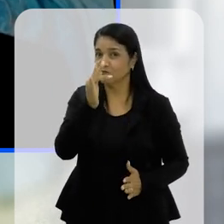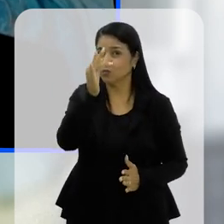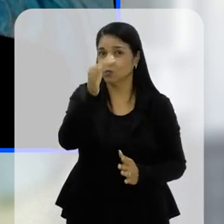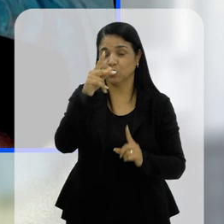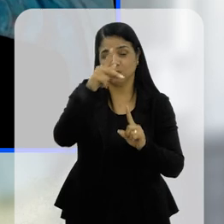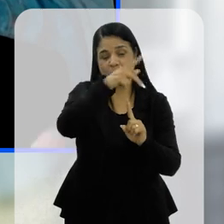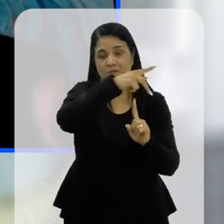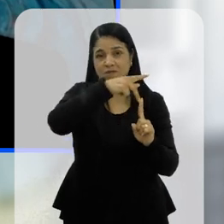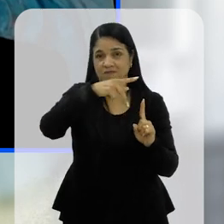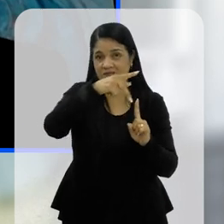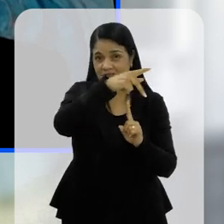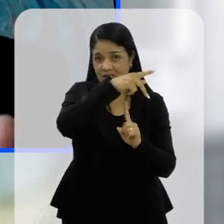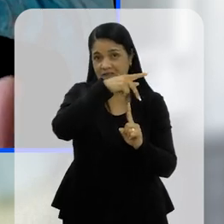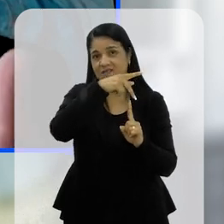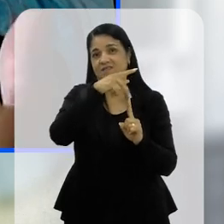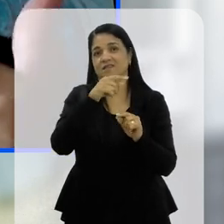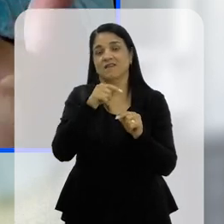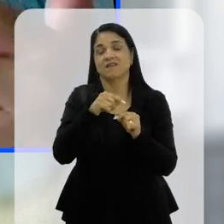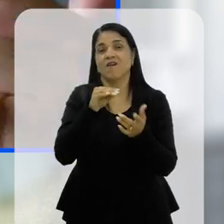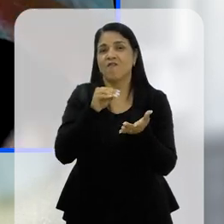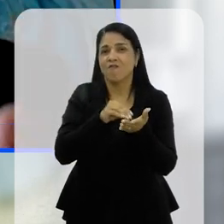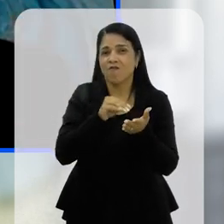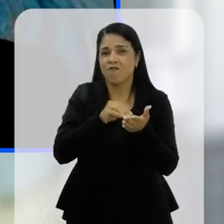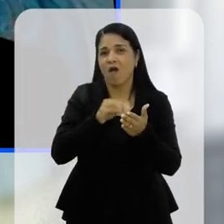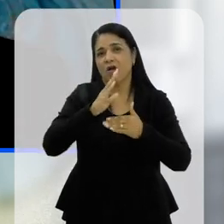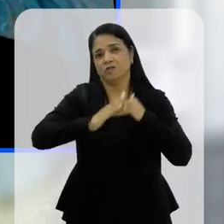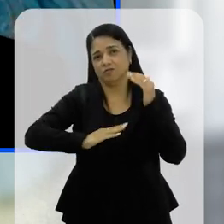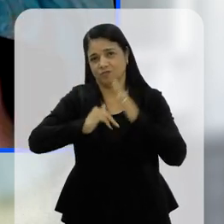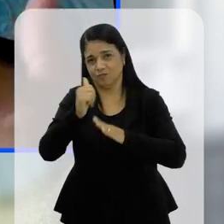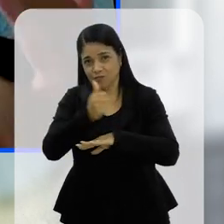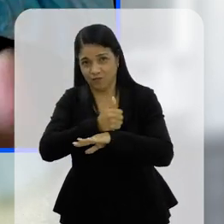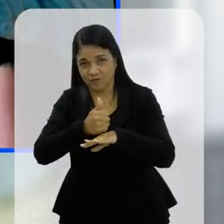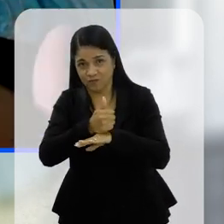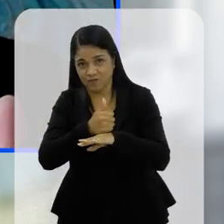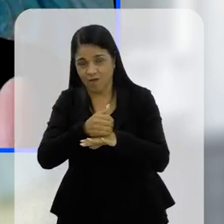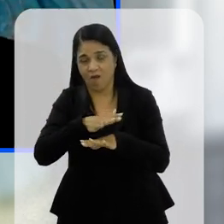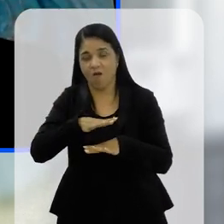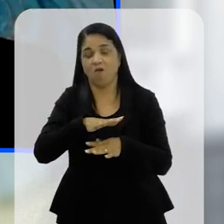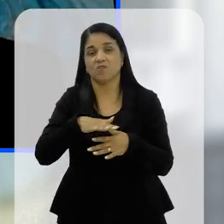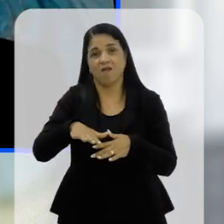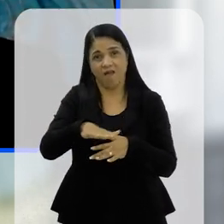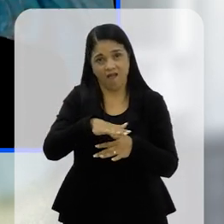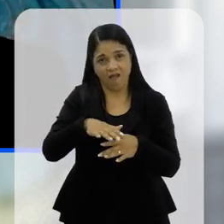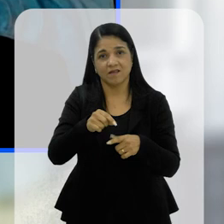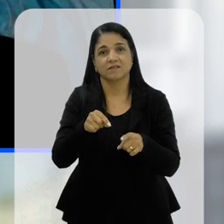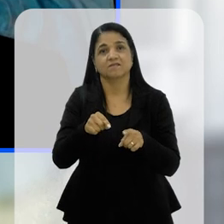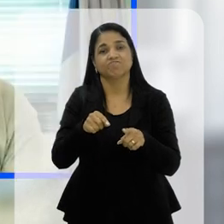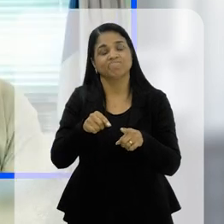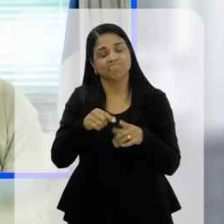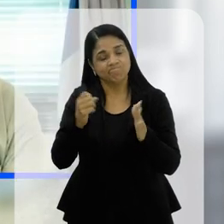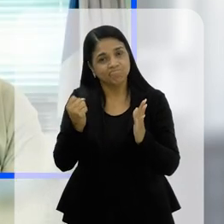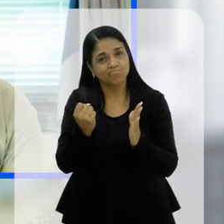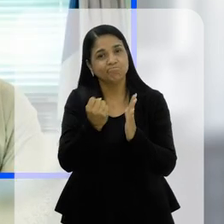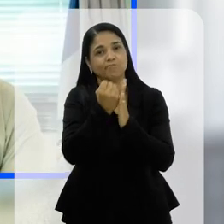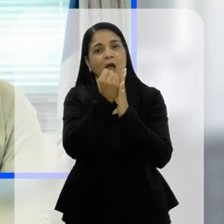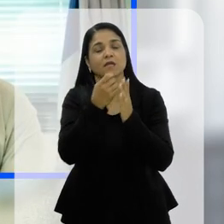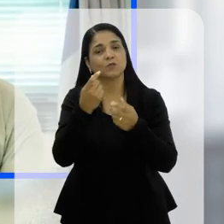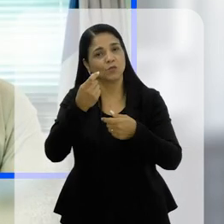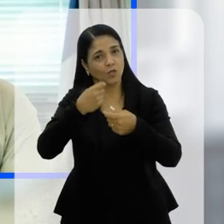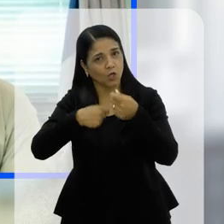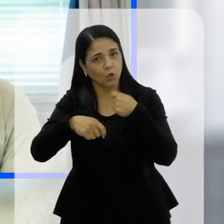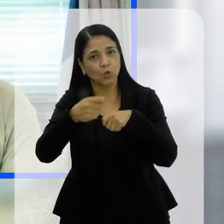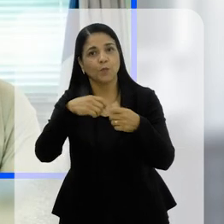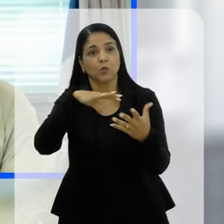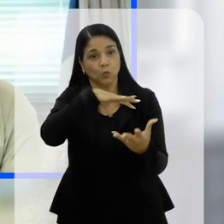impactos lá na frente, na previdência social, na falta de mão de obra, isso aí é algo que vai gerar um